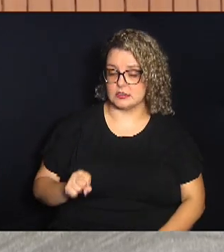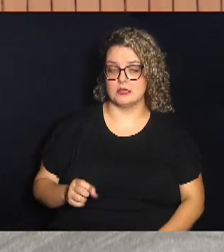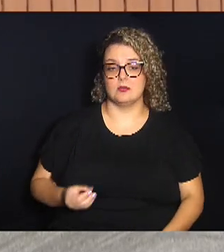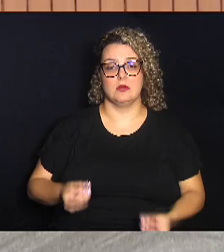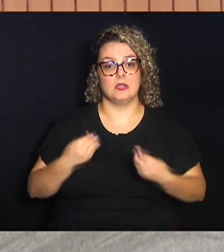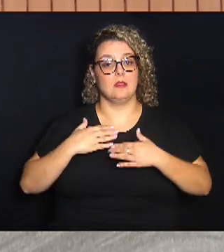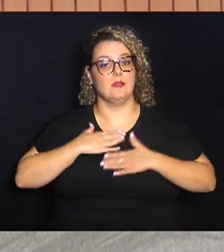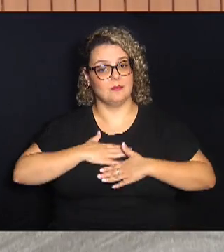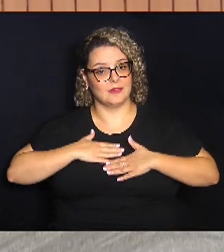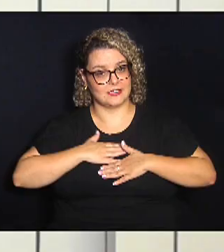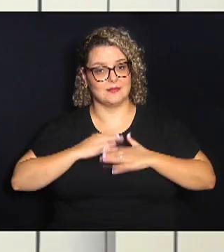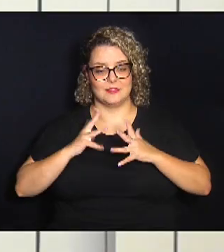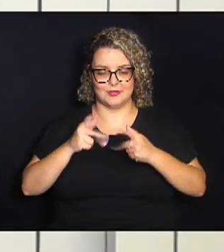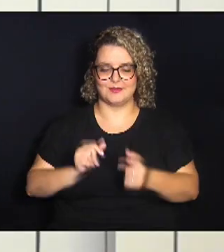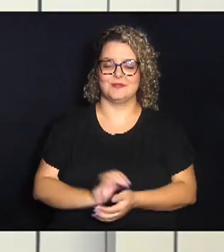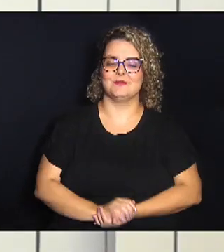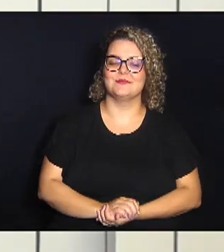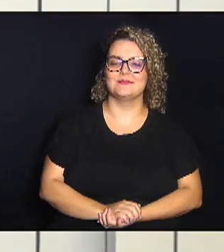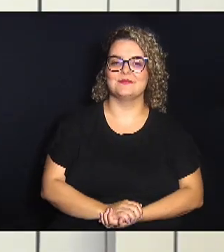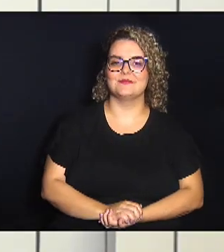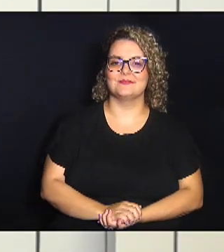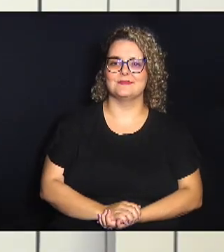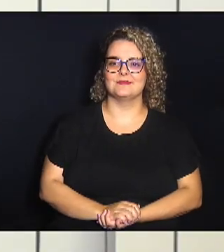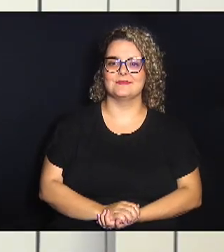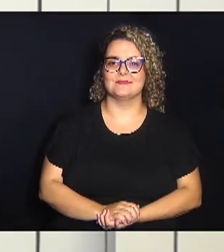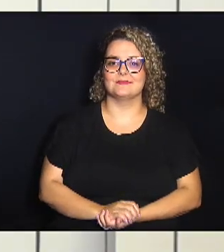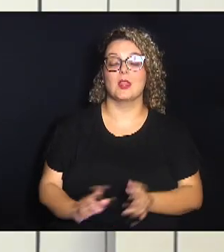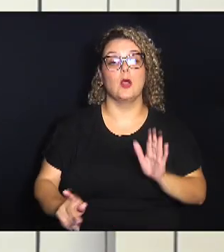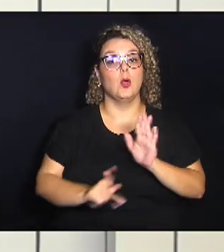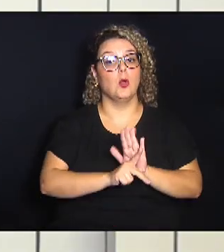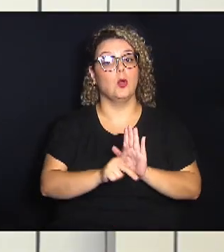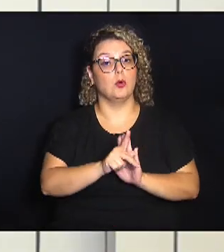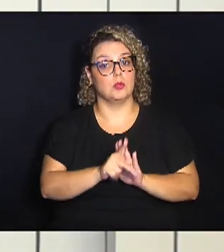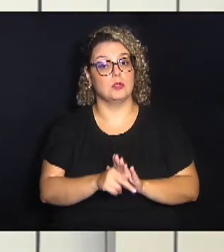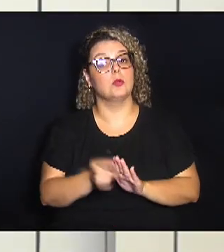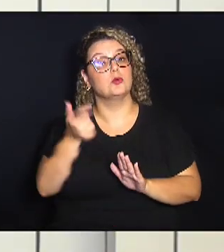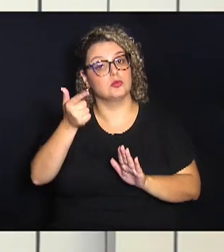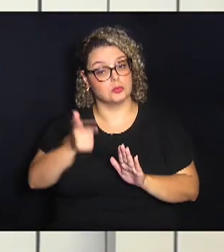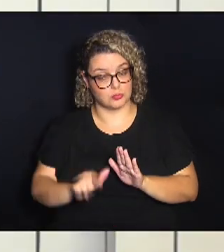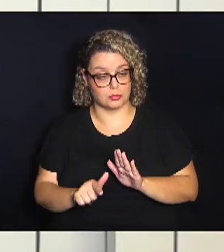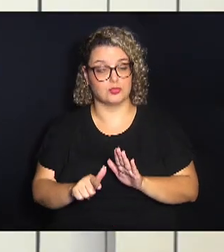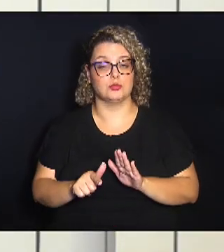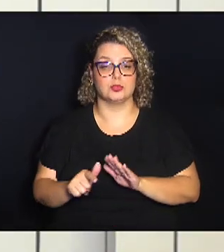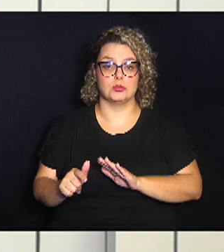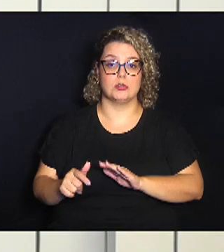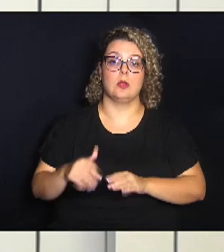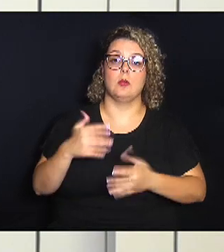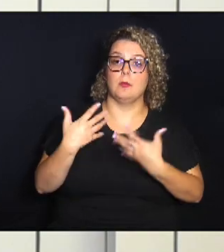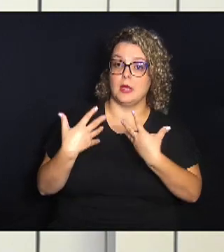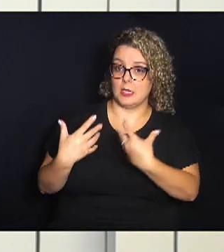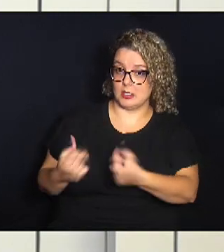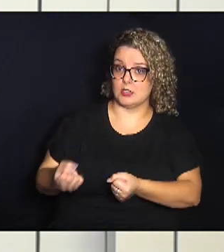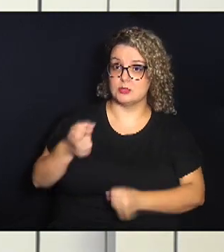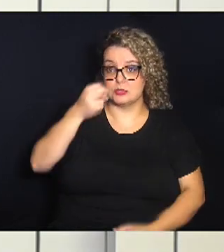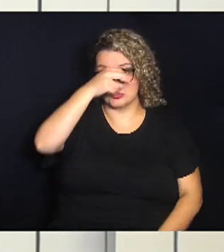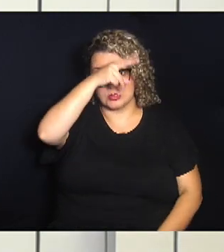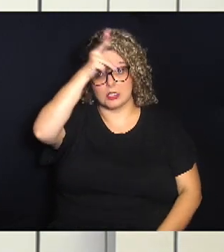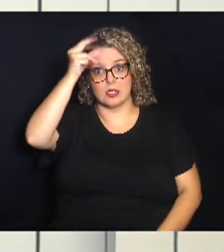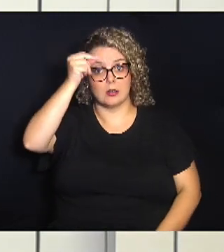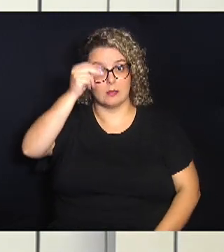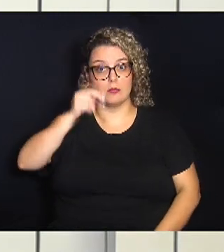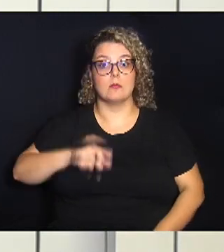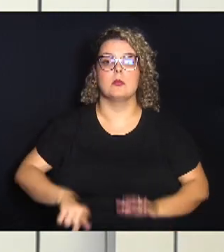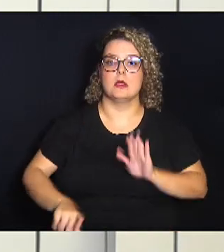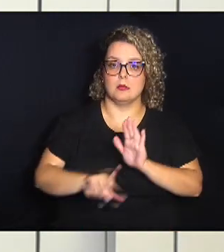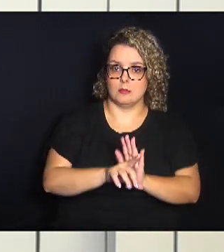felicidade para todos. O projeto, então, agora segue para a sanção do prefeito para se tornar